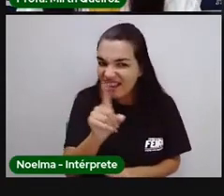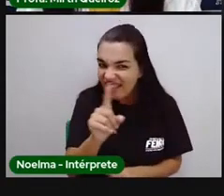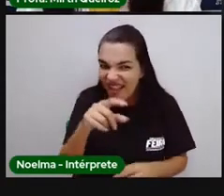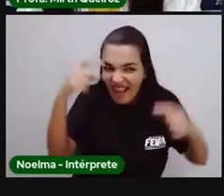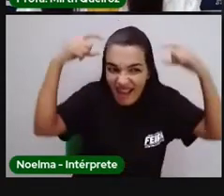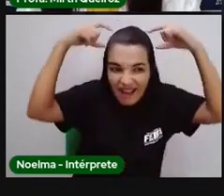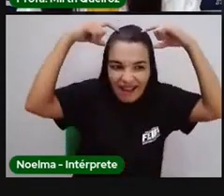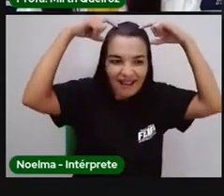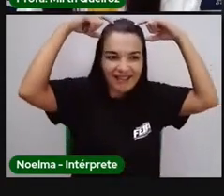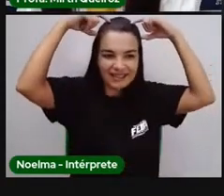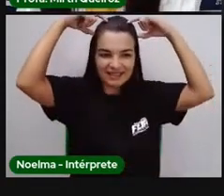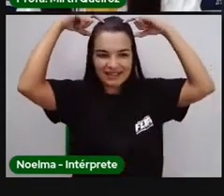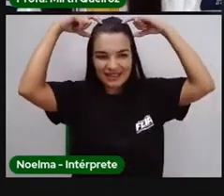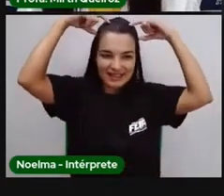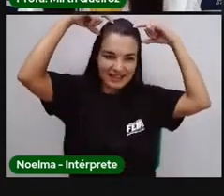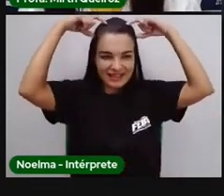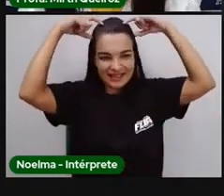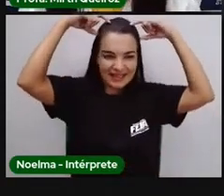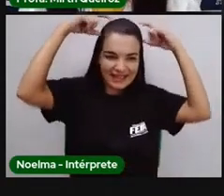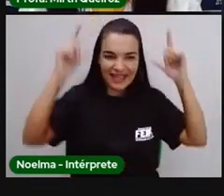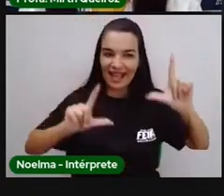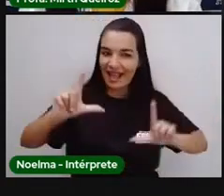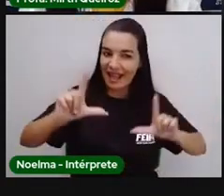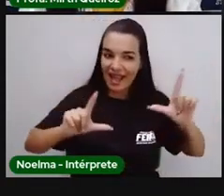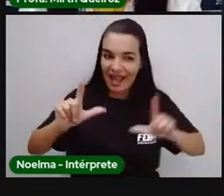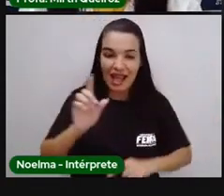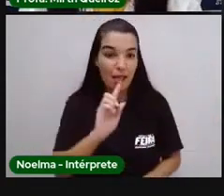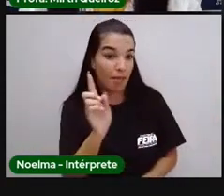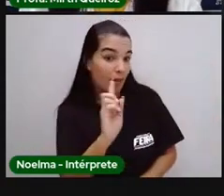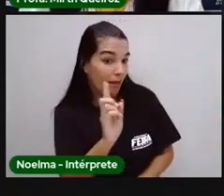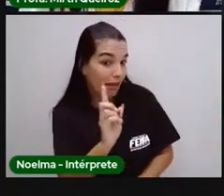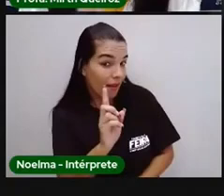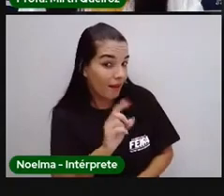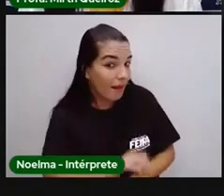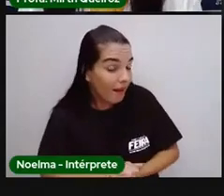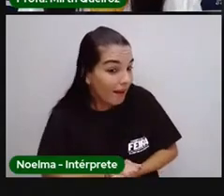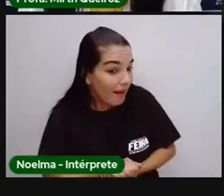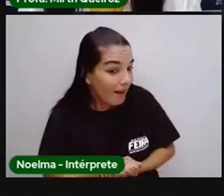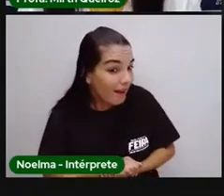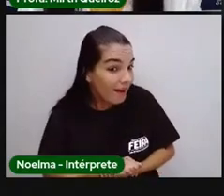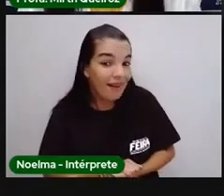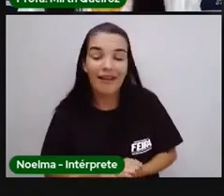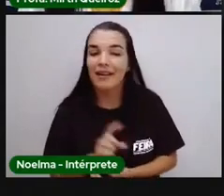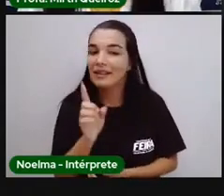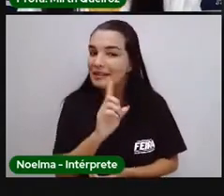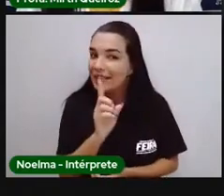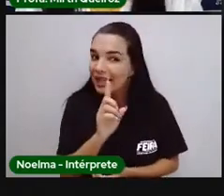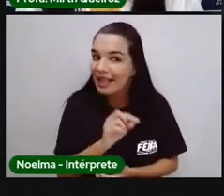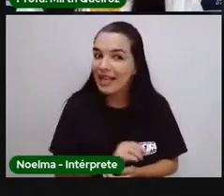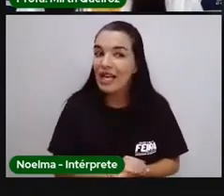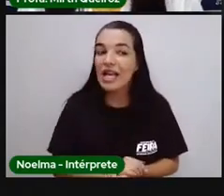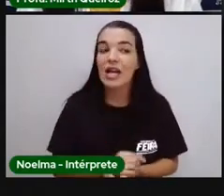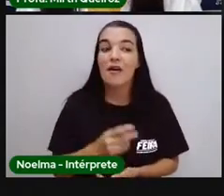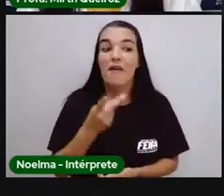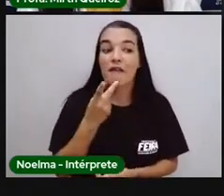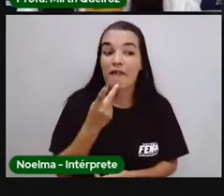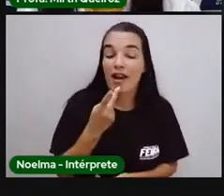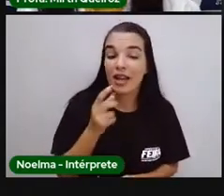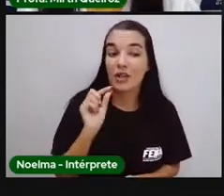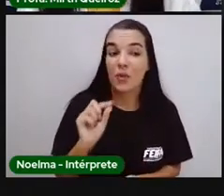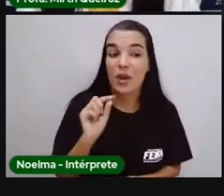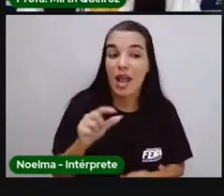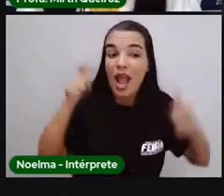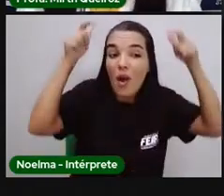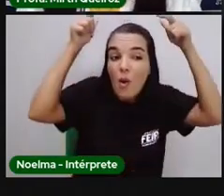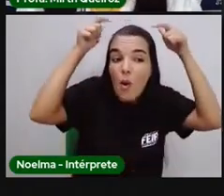castelos, desses reinos das princesas e princesas dos contos, não, tá? Não é isso. Nos reinos de